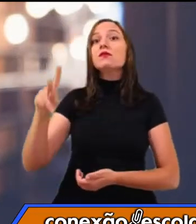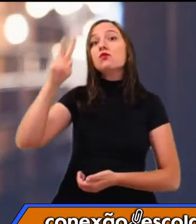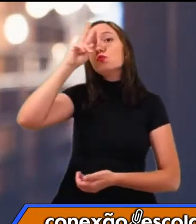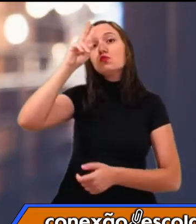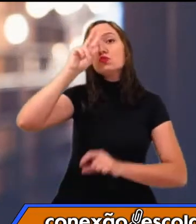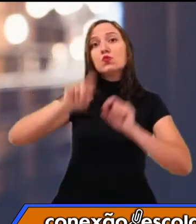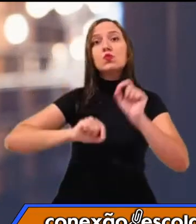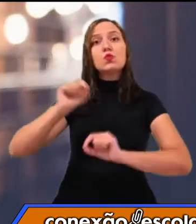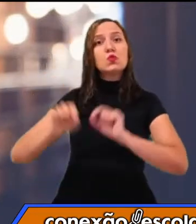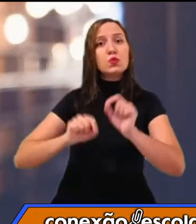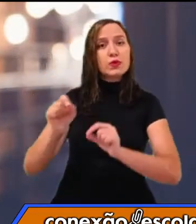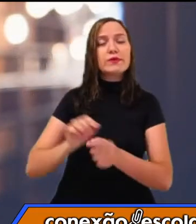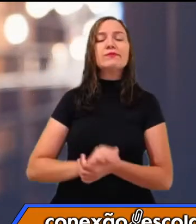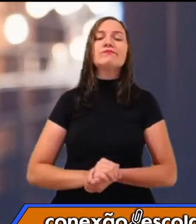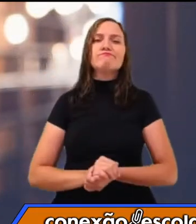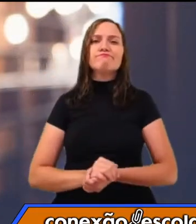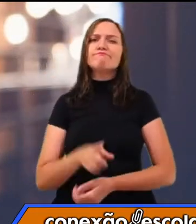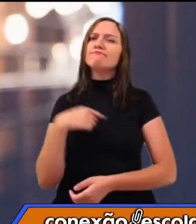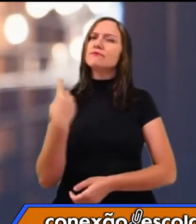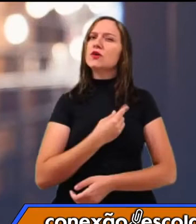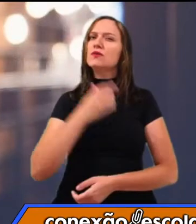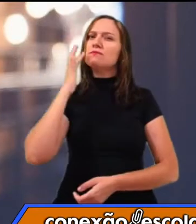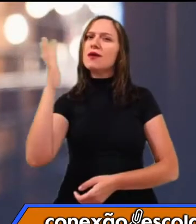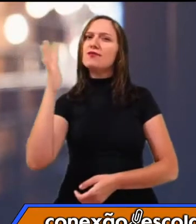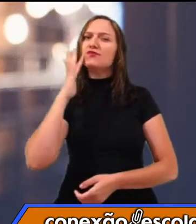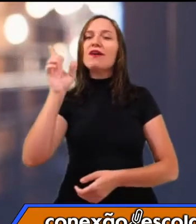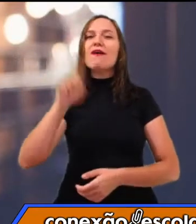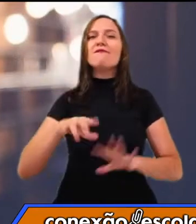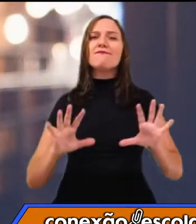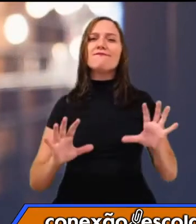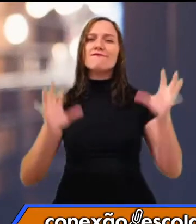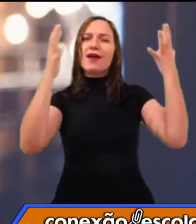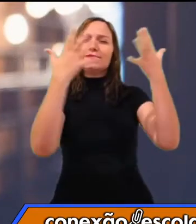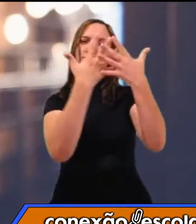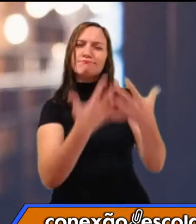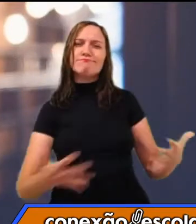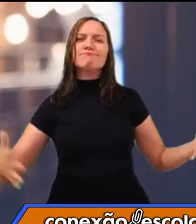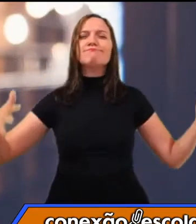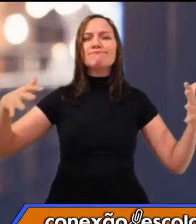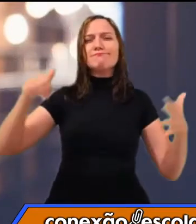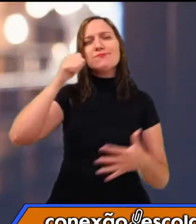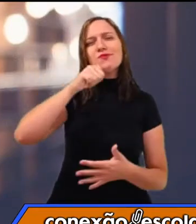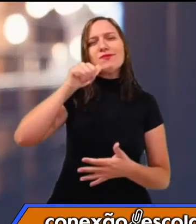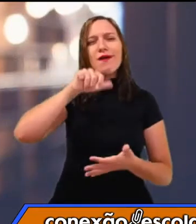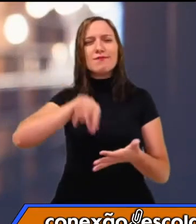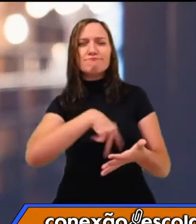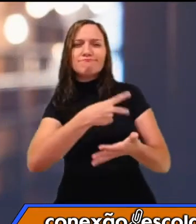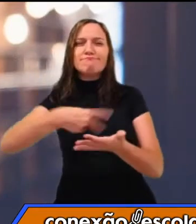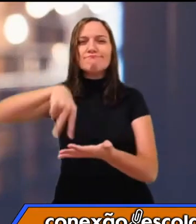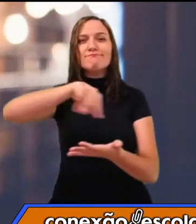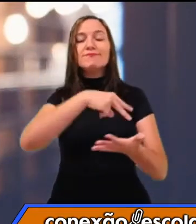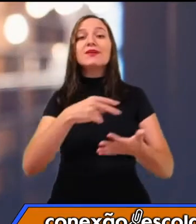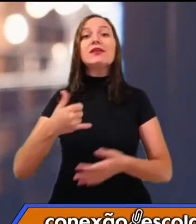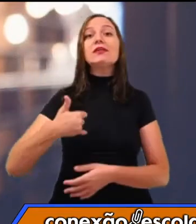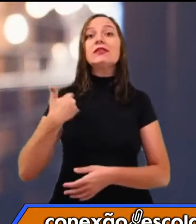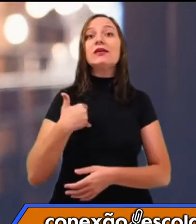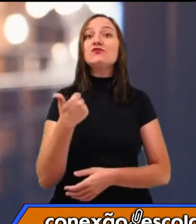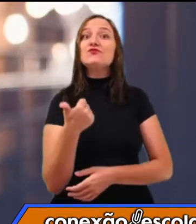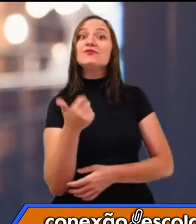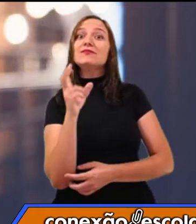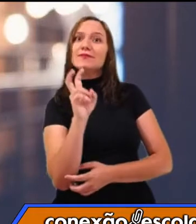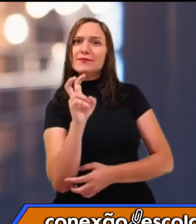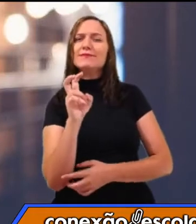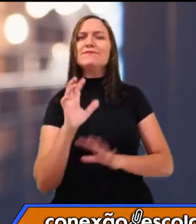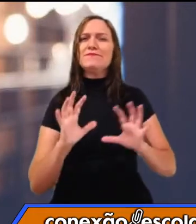vamos imaginar um baile de debutantes, um baile de um baile menina que completa 15 anos, né?